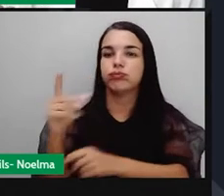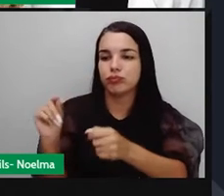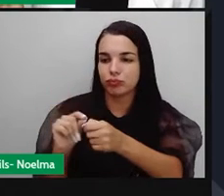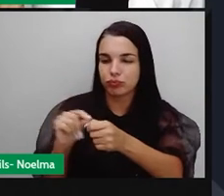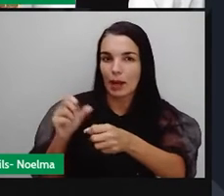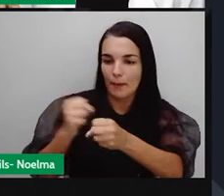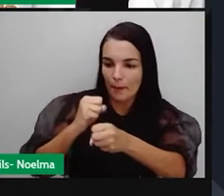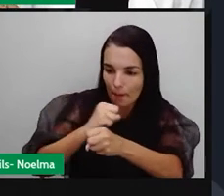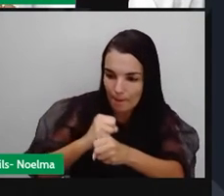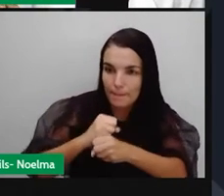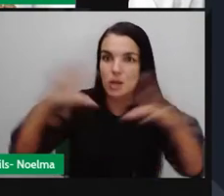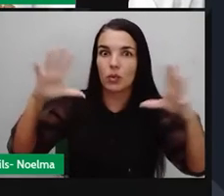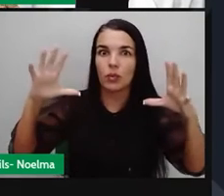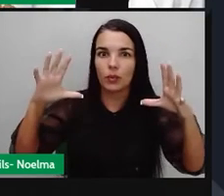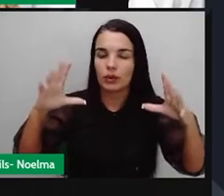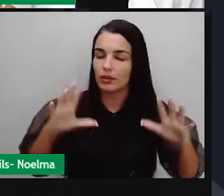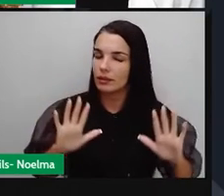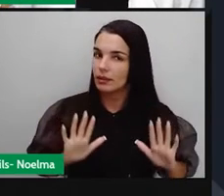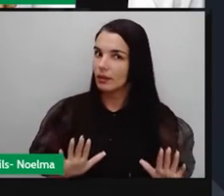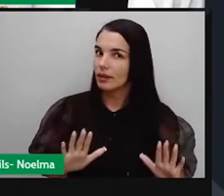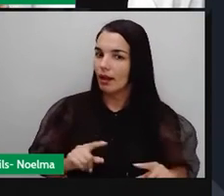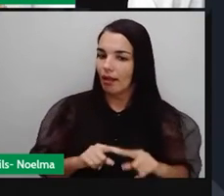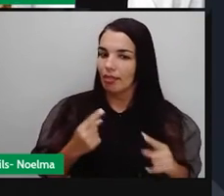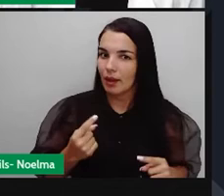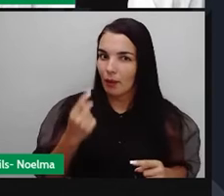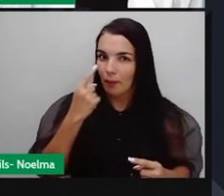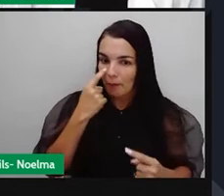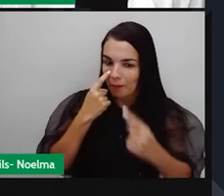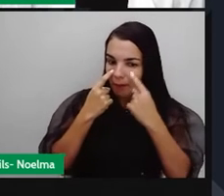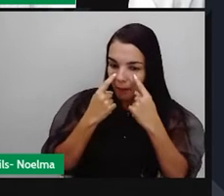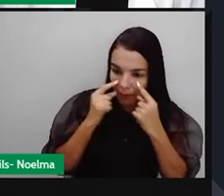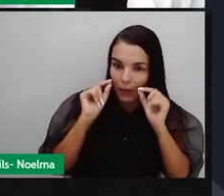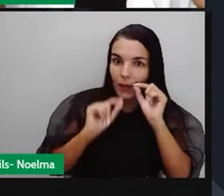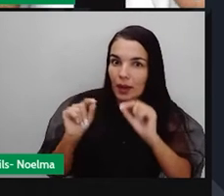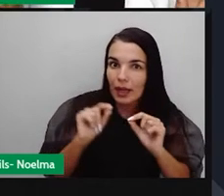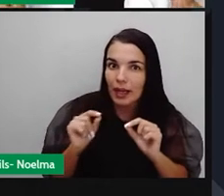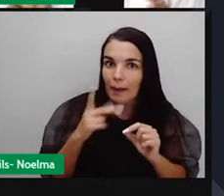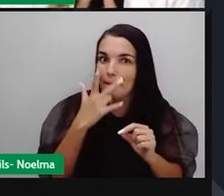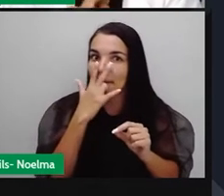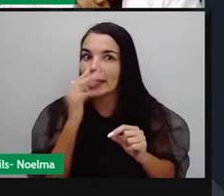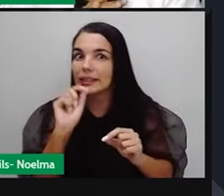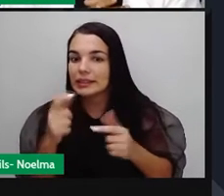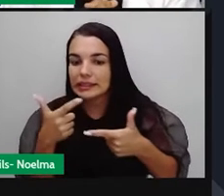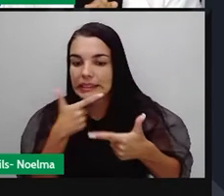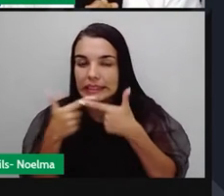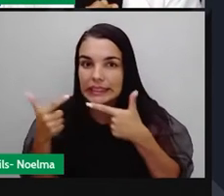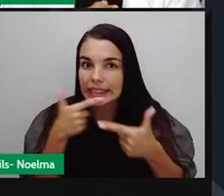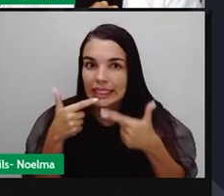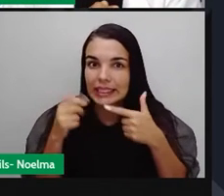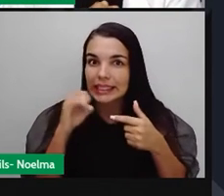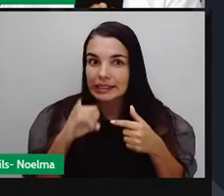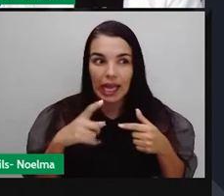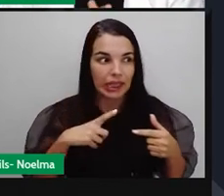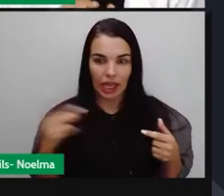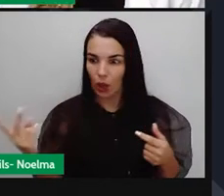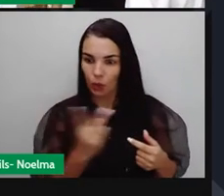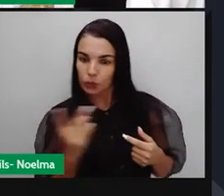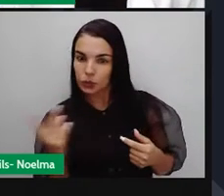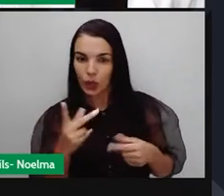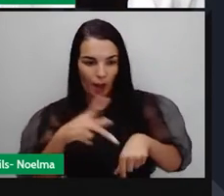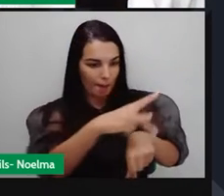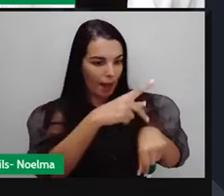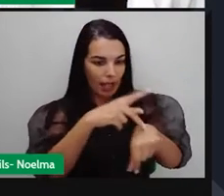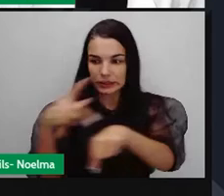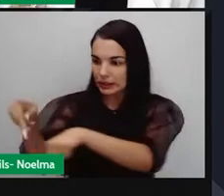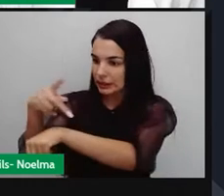passa por um processo que é quase irônico. Se os dois têm bomba nuclear, fica muito